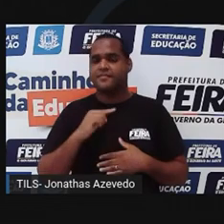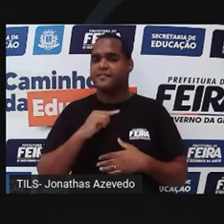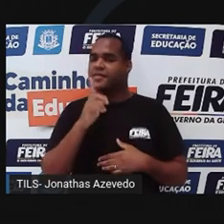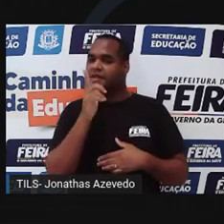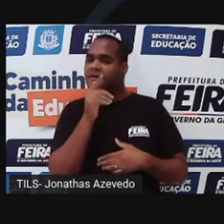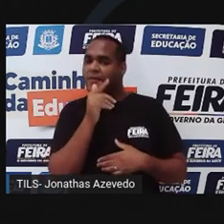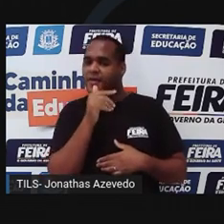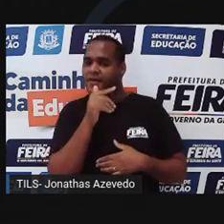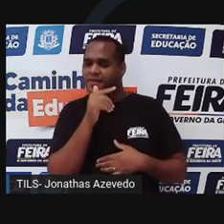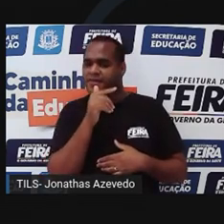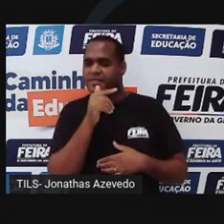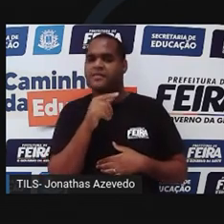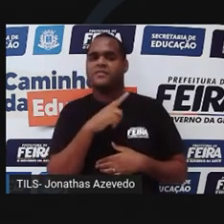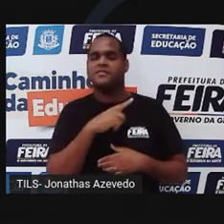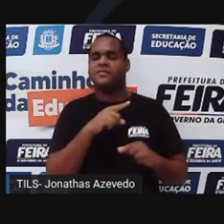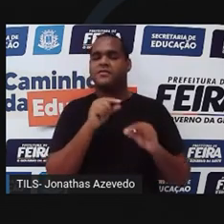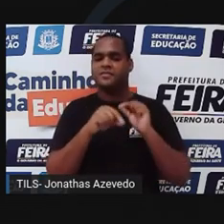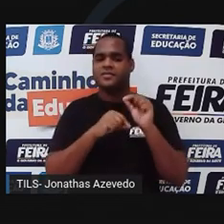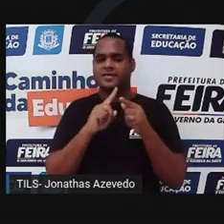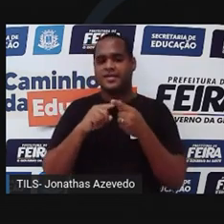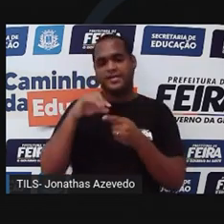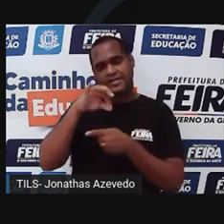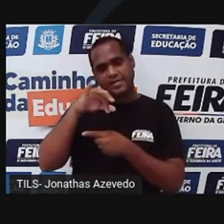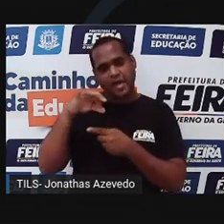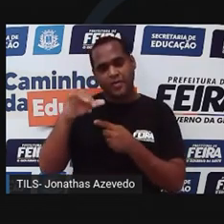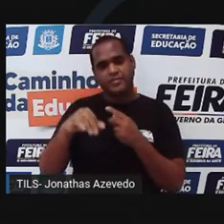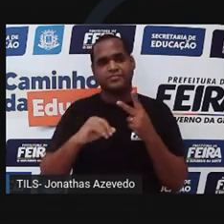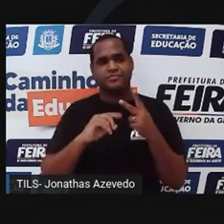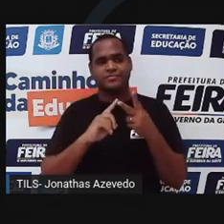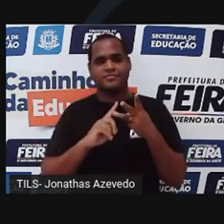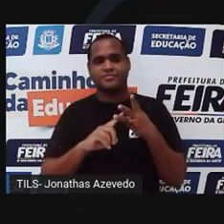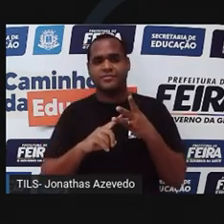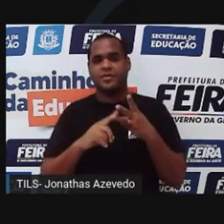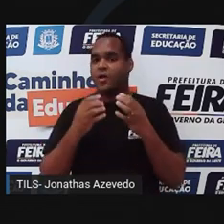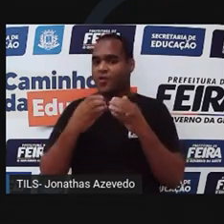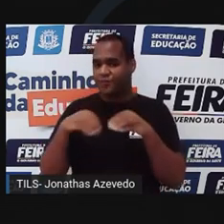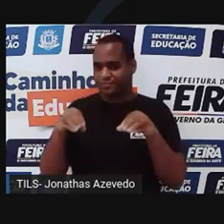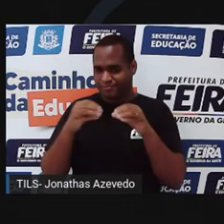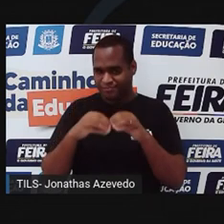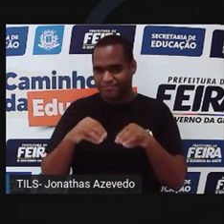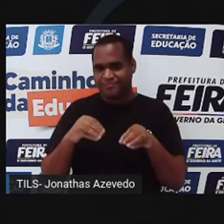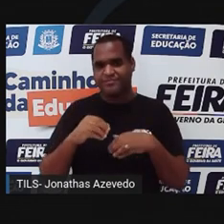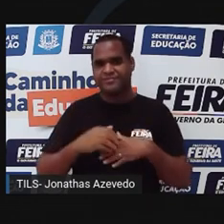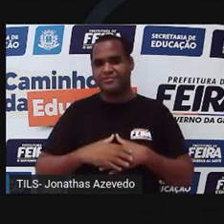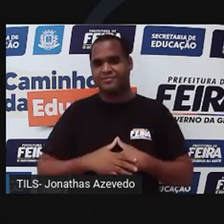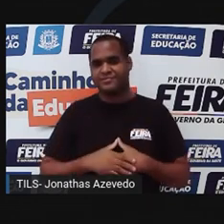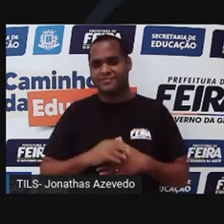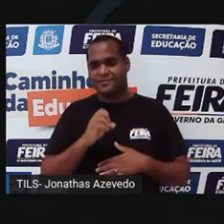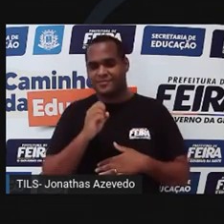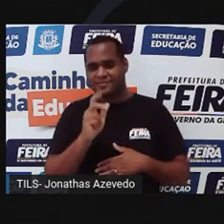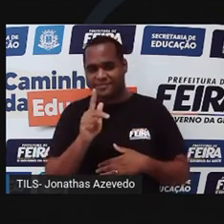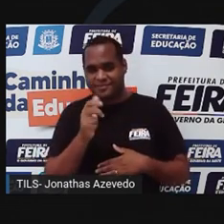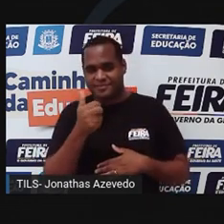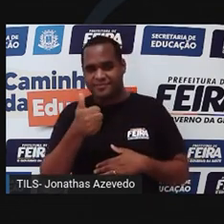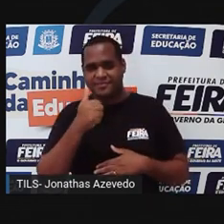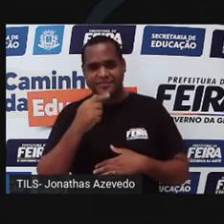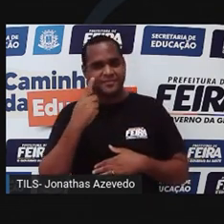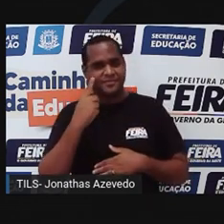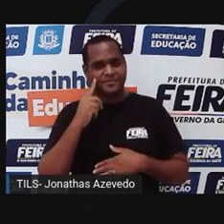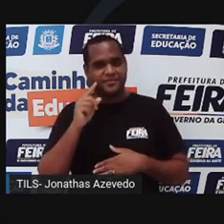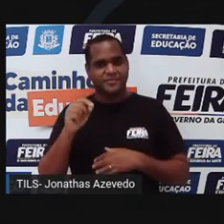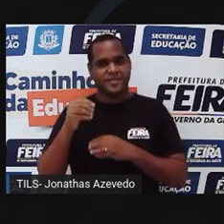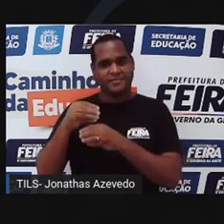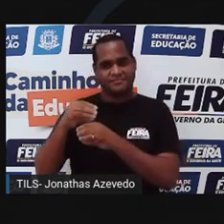de água, sal e ovos. Ok? Copo aqui com água